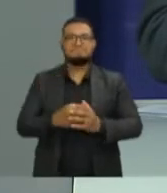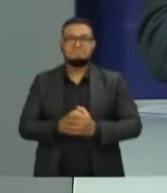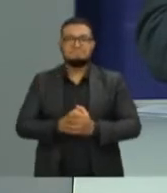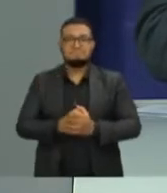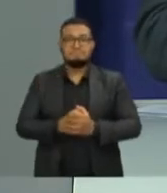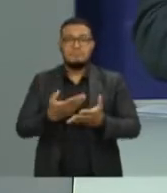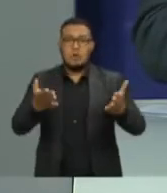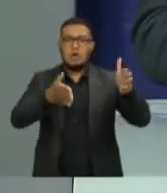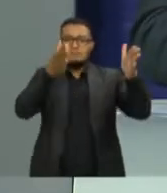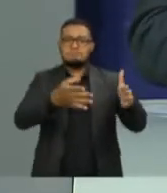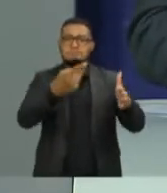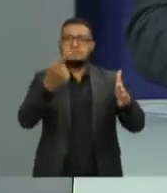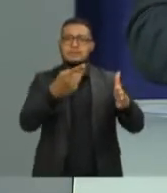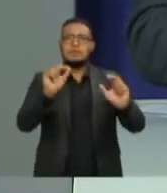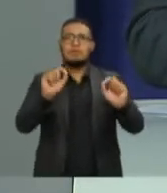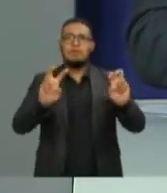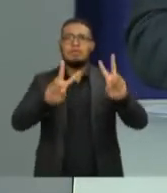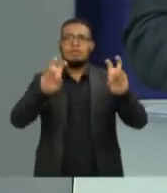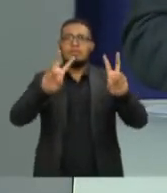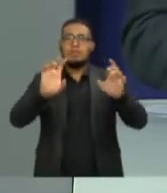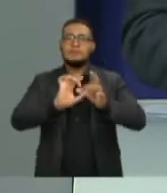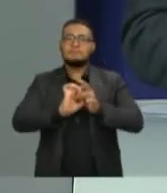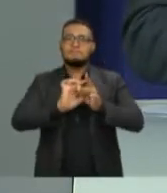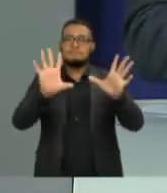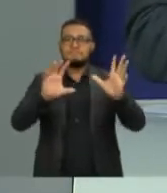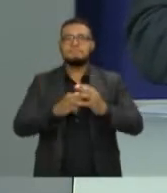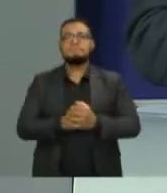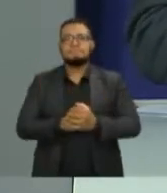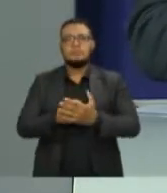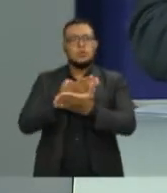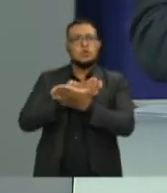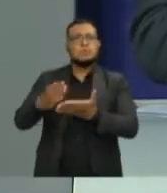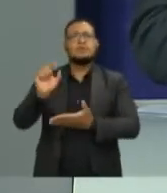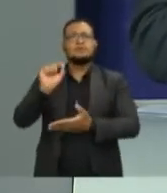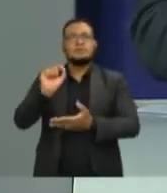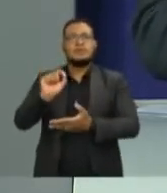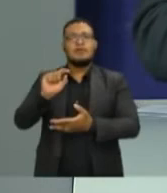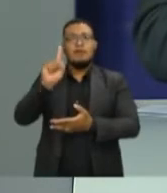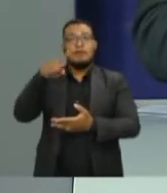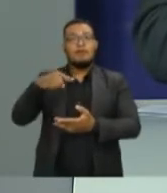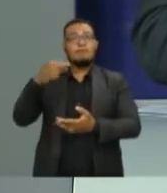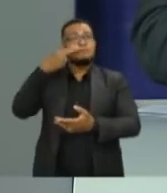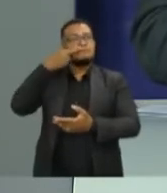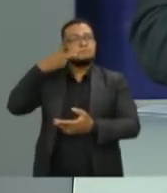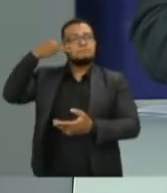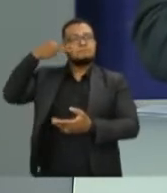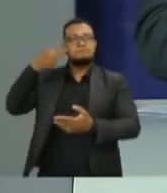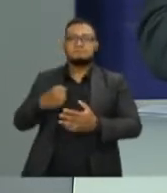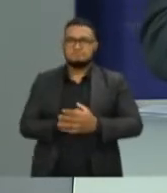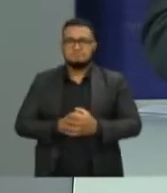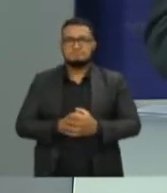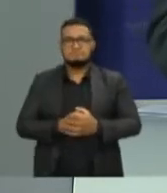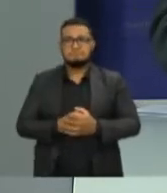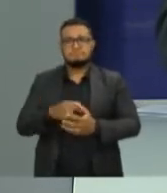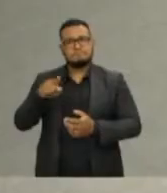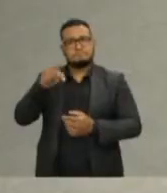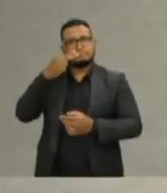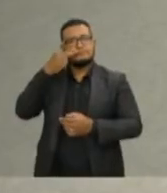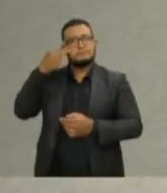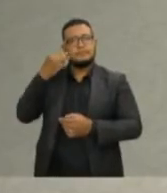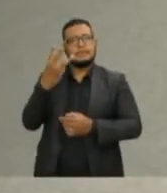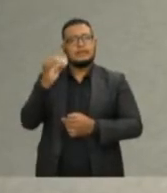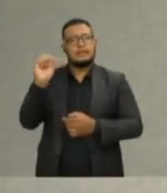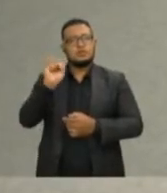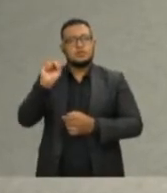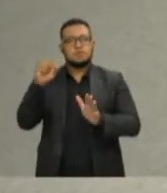Nesse bloco, o tema é livre. Quem começa é o candidato, delegado Pasolini. Candidato, o tem 30